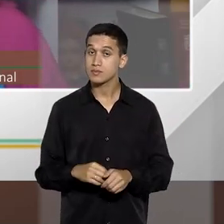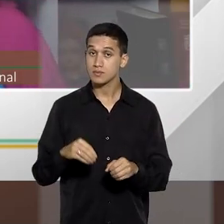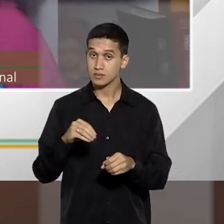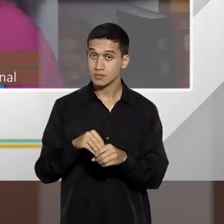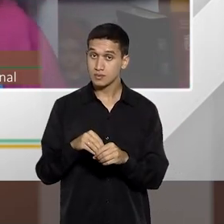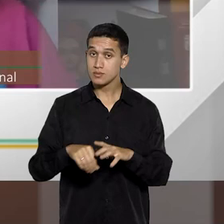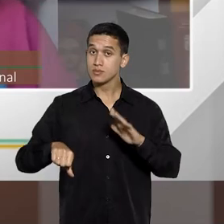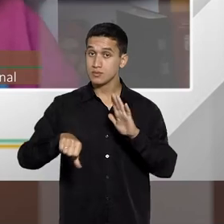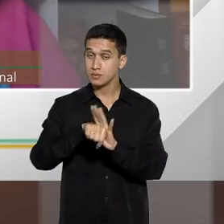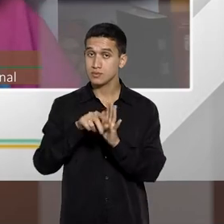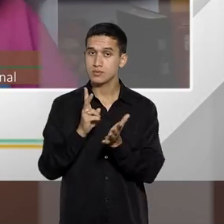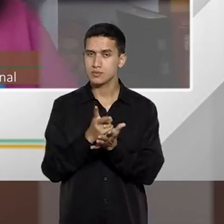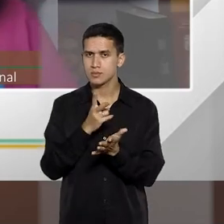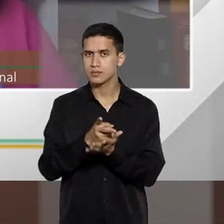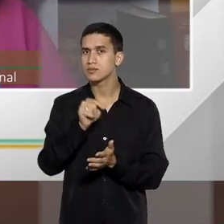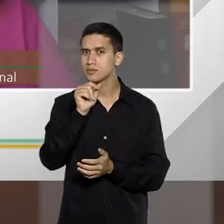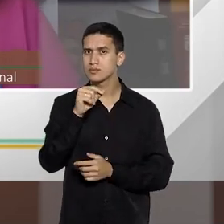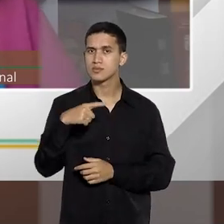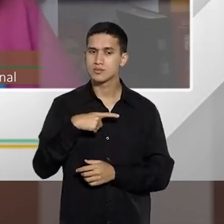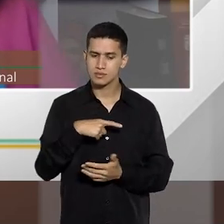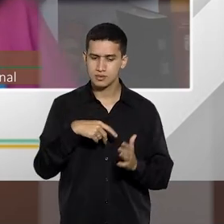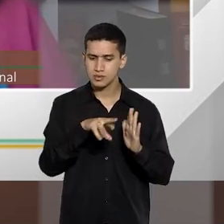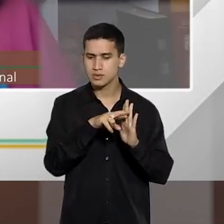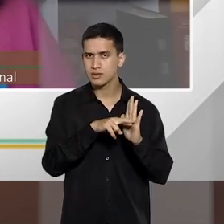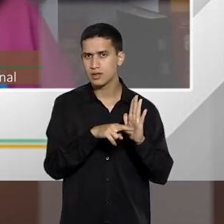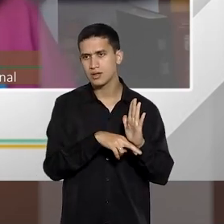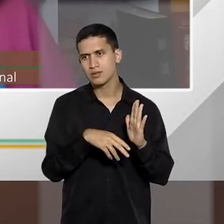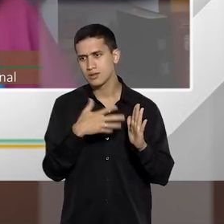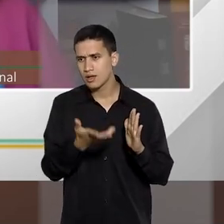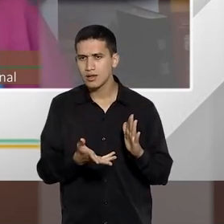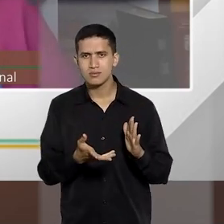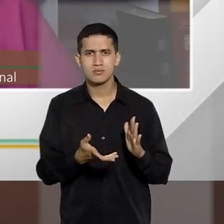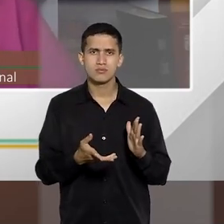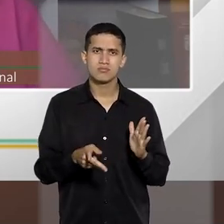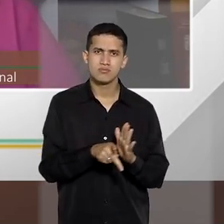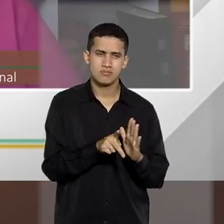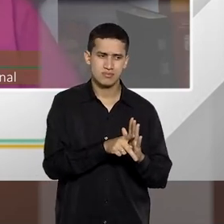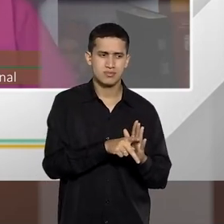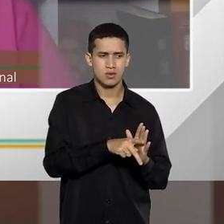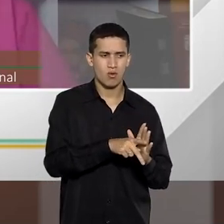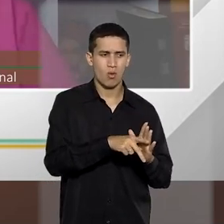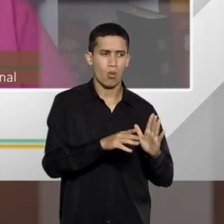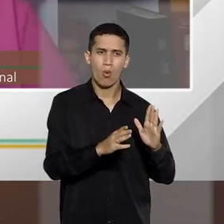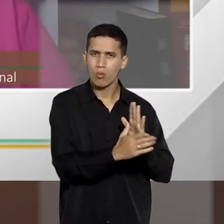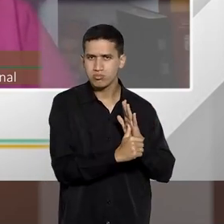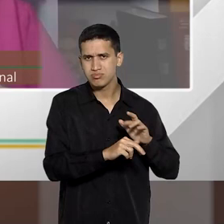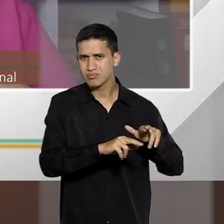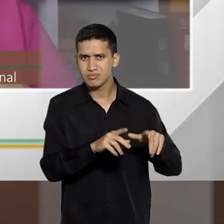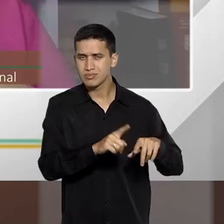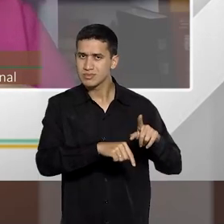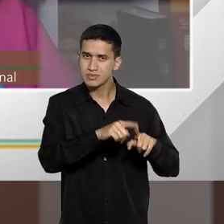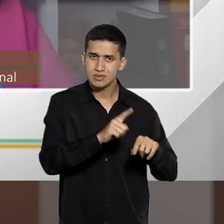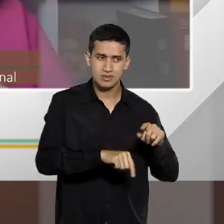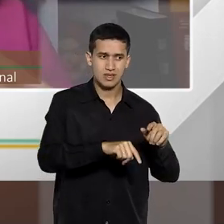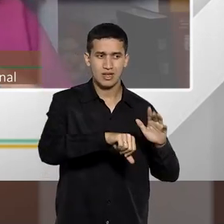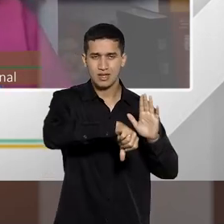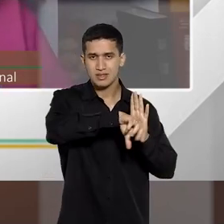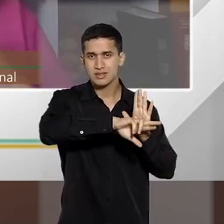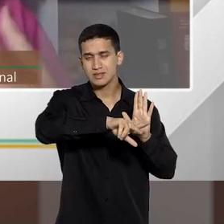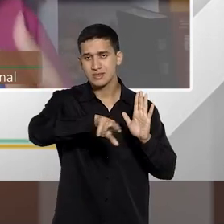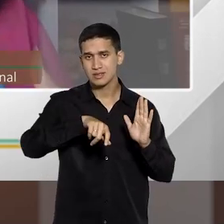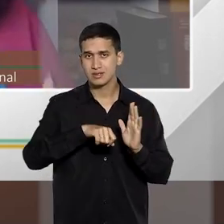continuado, o que você teria em regra seria um concurso material. Mas é como o Lúcio falou, o que a gente não quer é